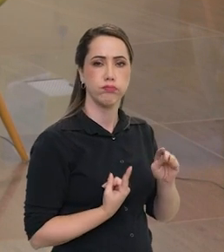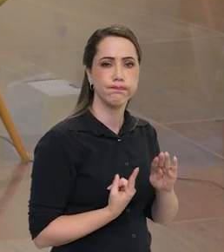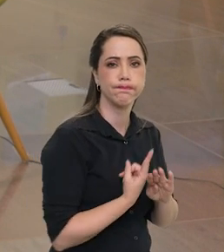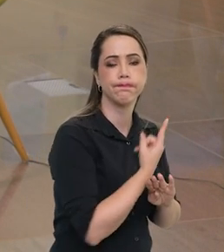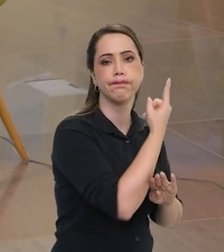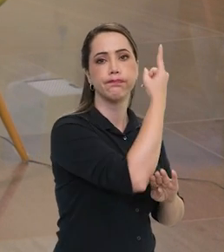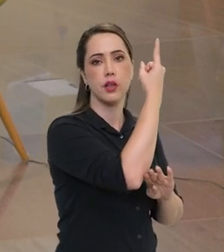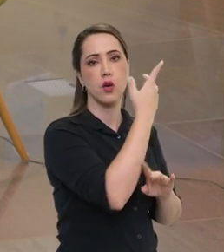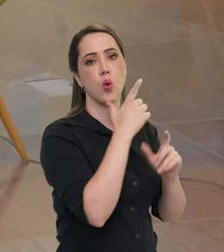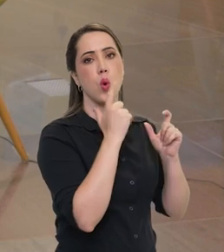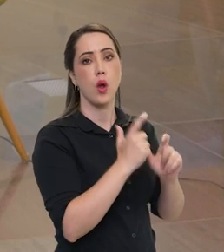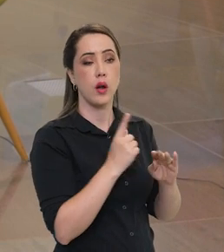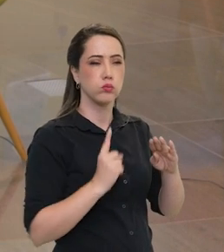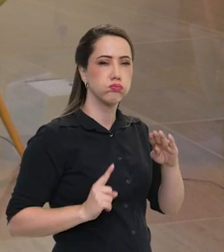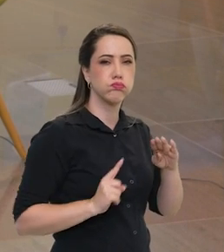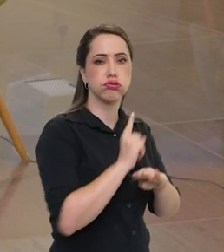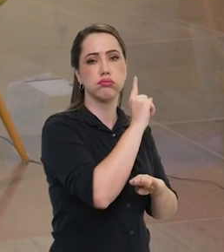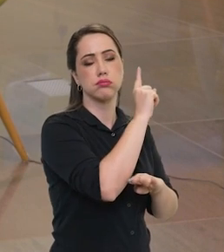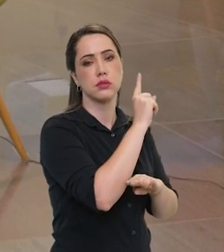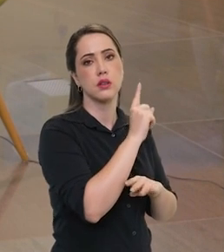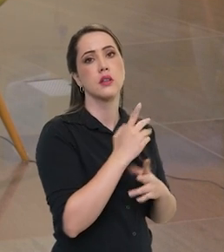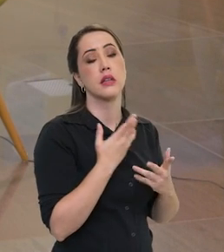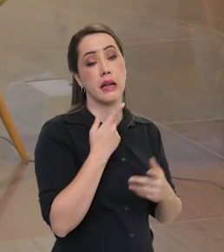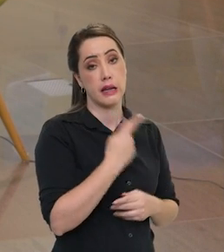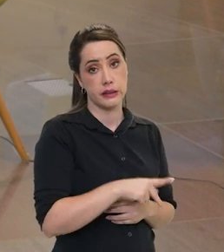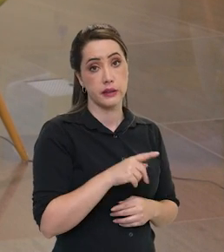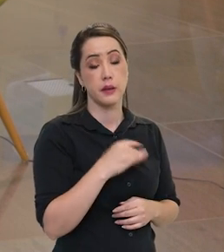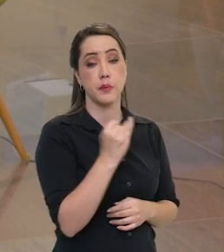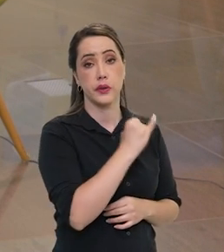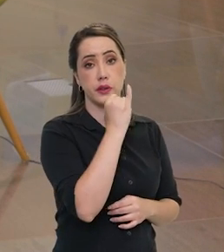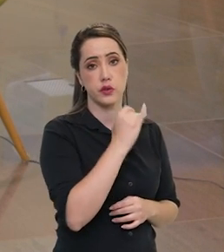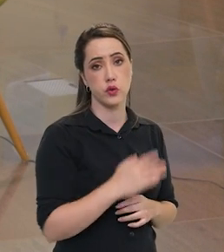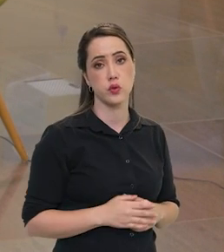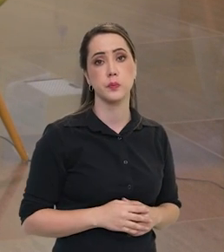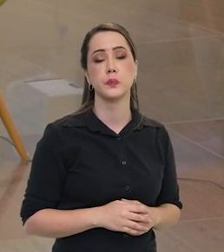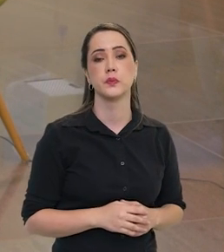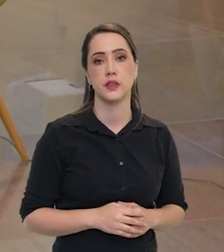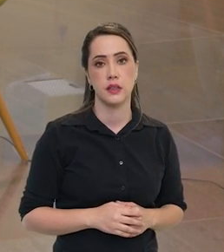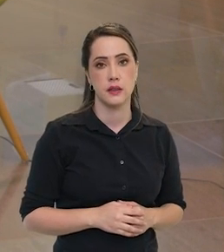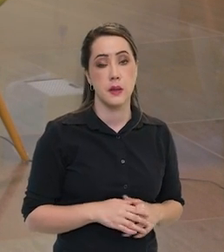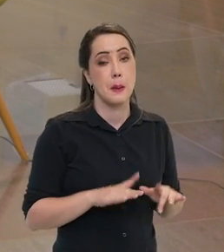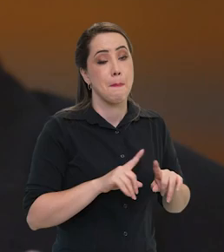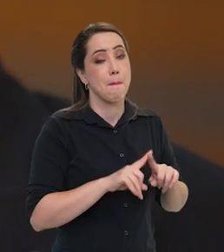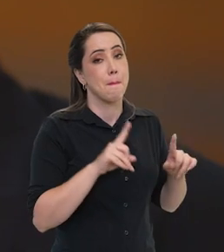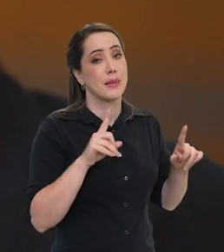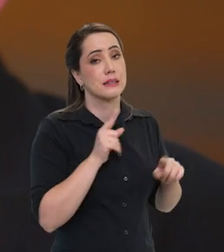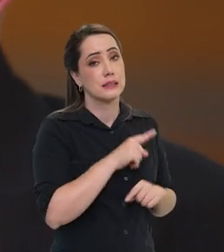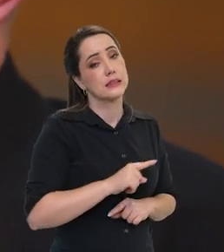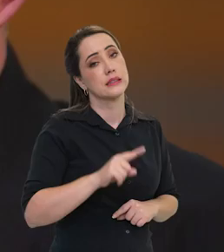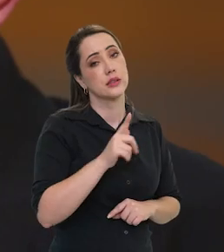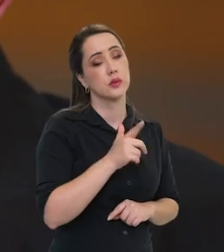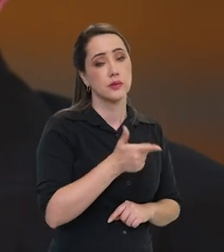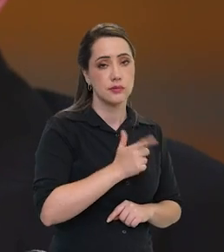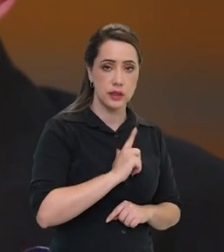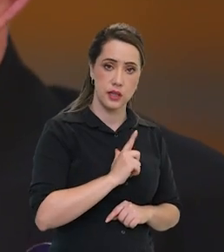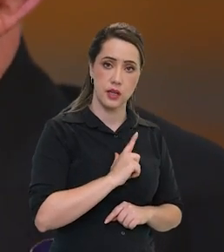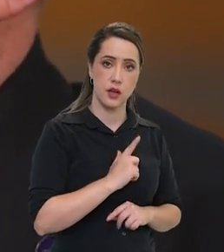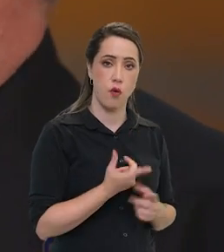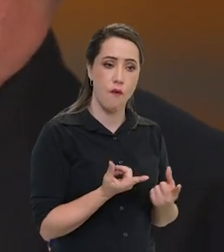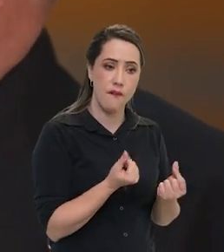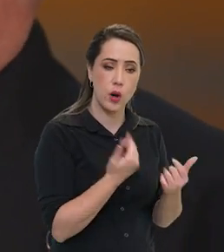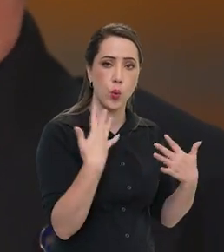base espacial. Um centro de lançamentos, um space port, aqui no Brasil. Mas isso tem